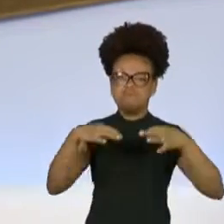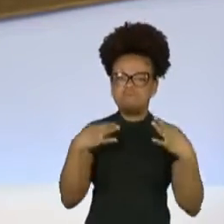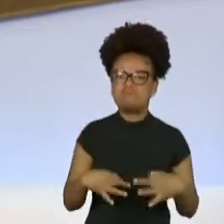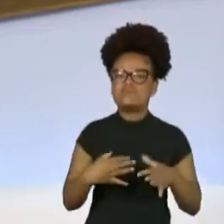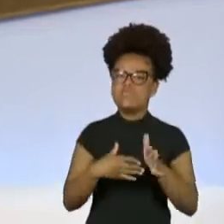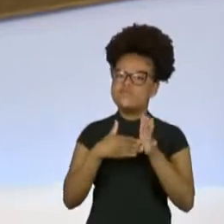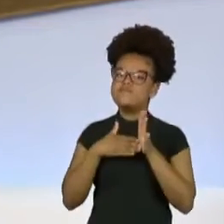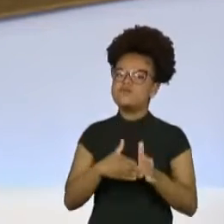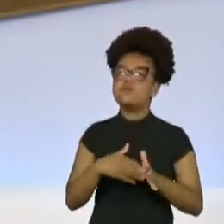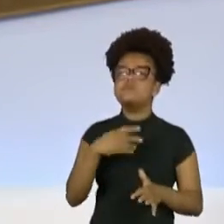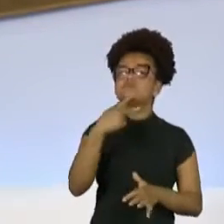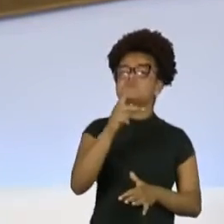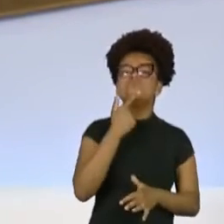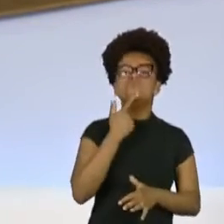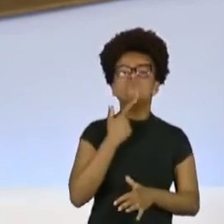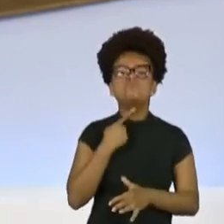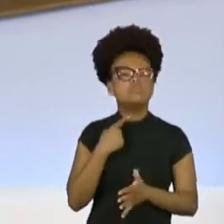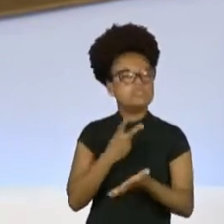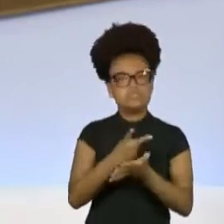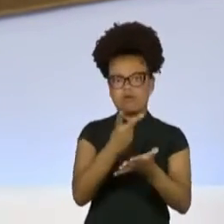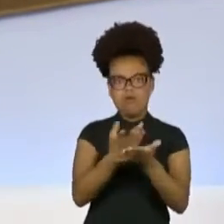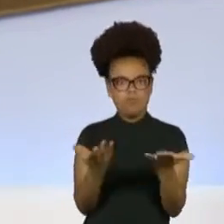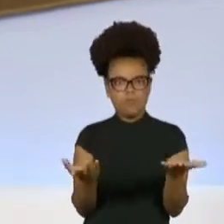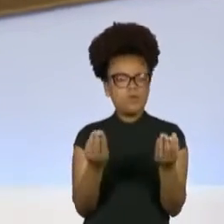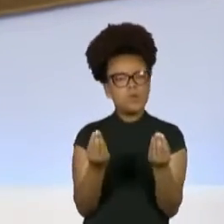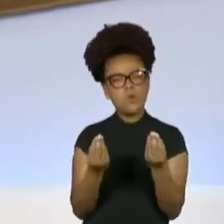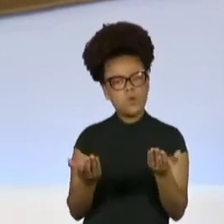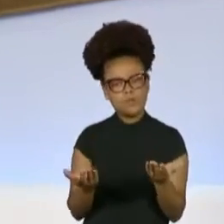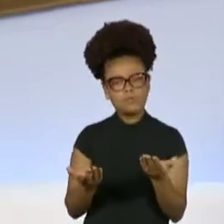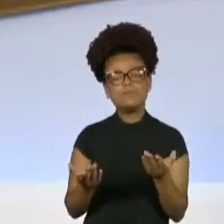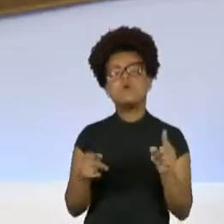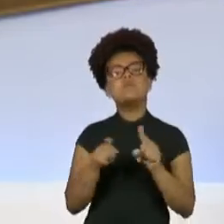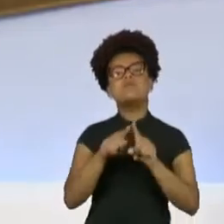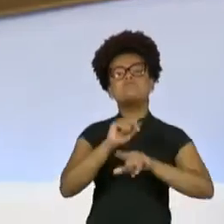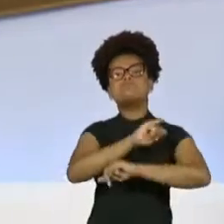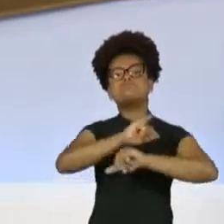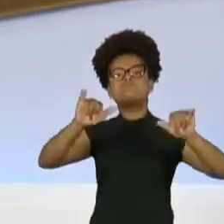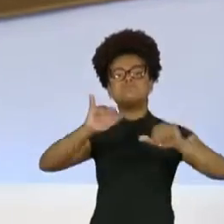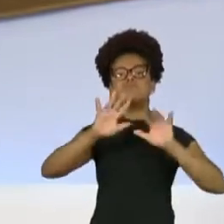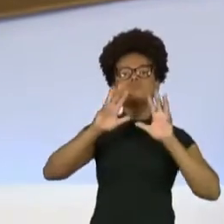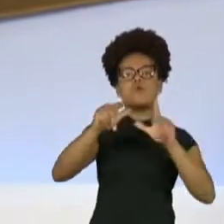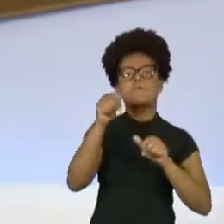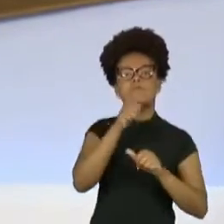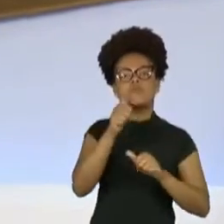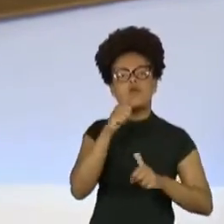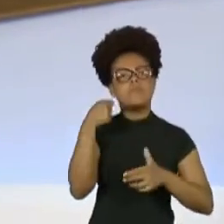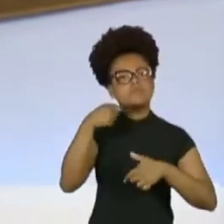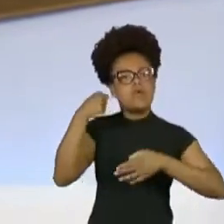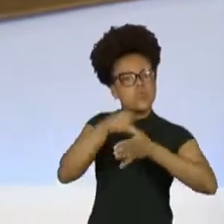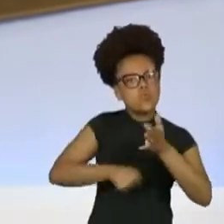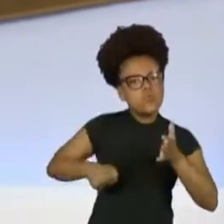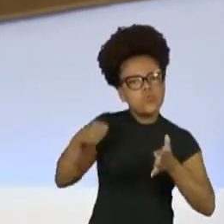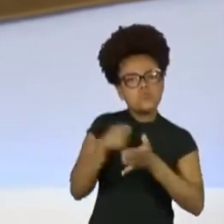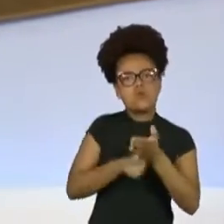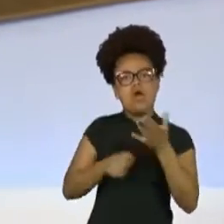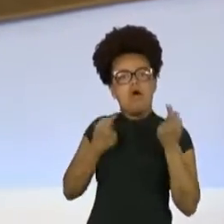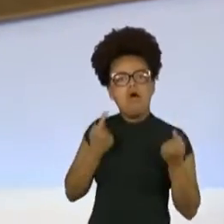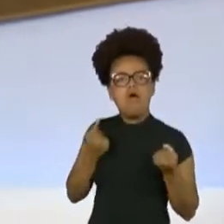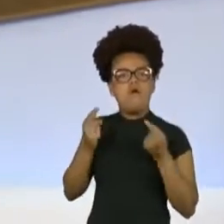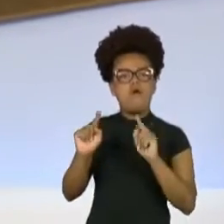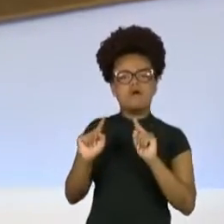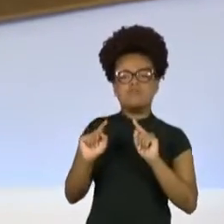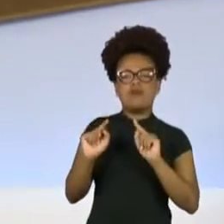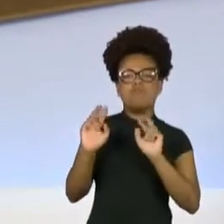desejos desde sempre? E o que você diria para mulheres que lutam contra relacionamentos abusivos e